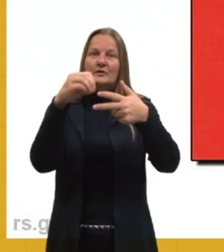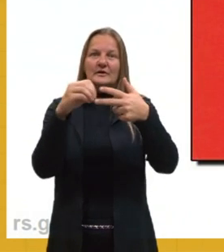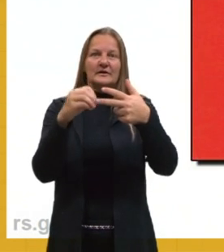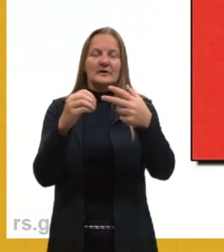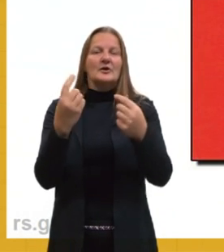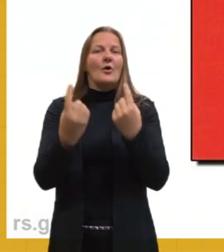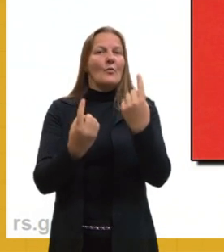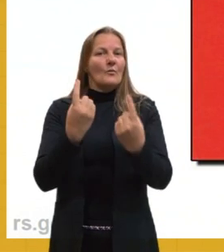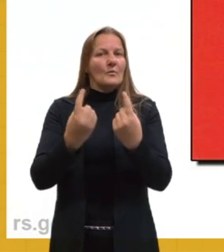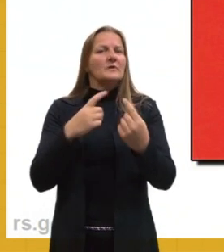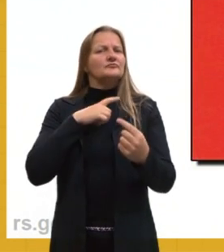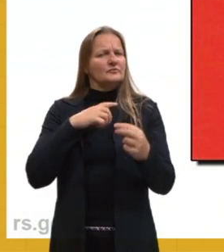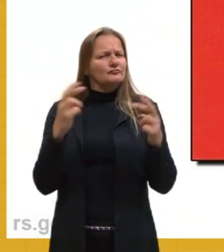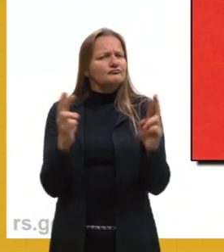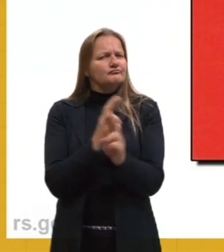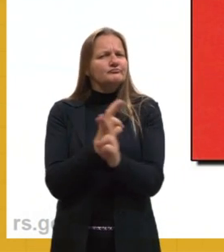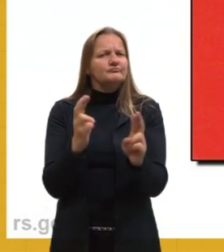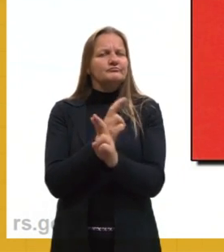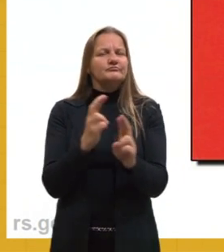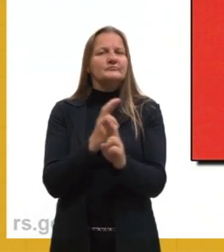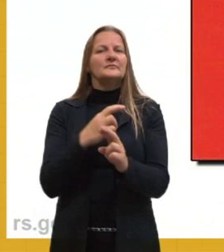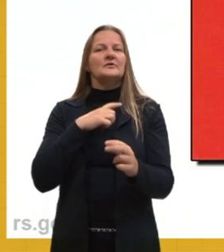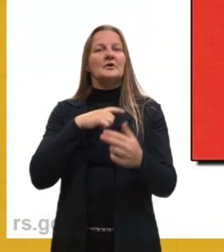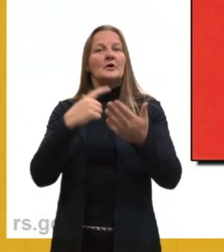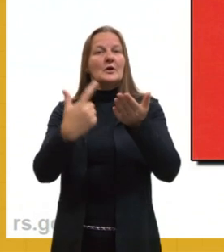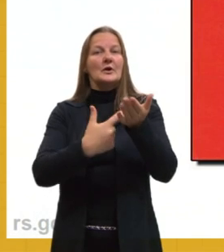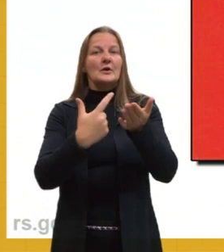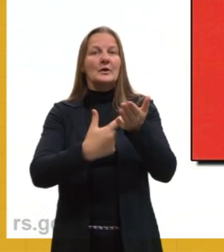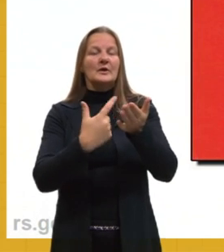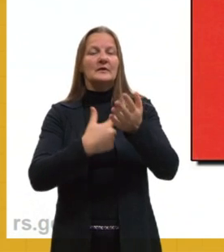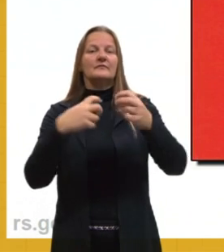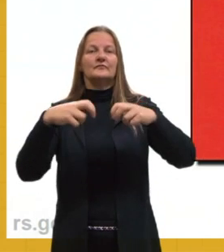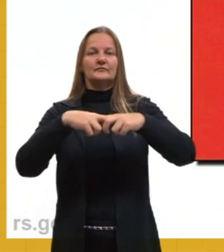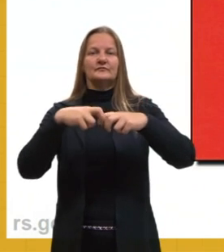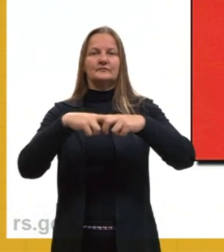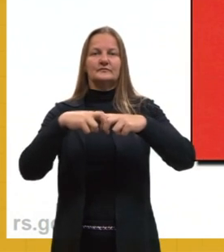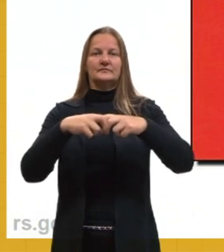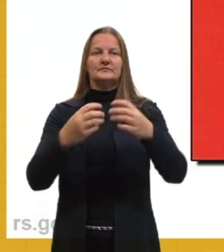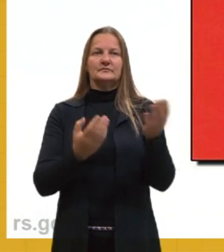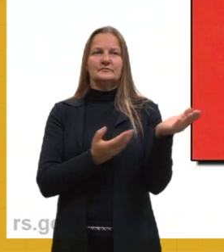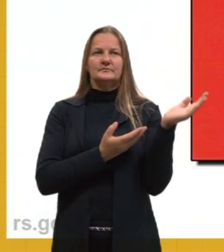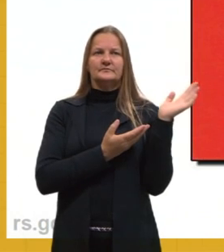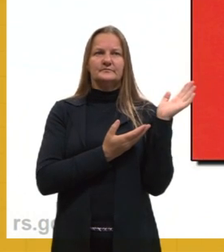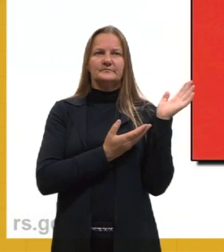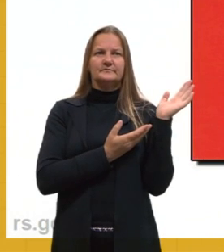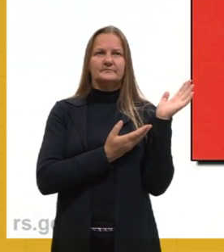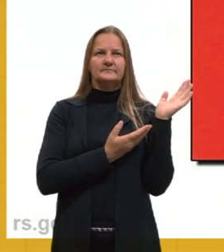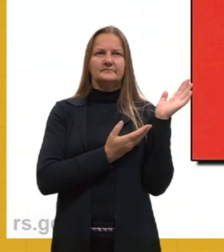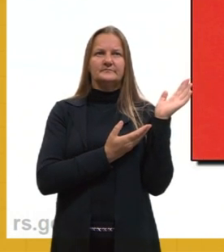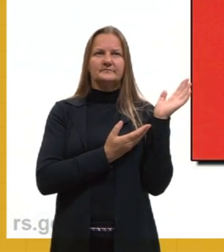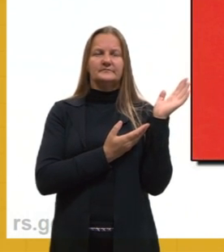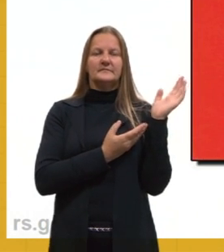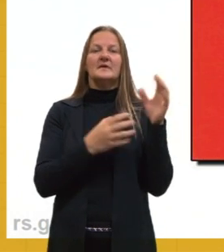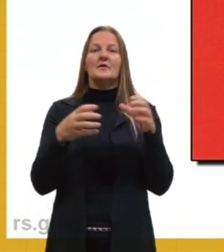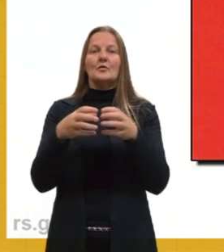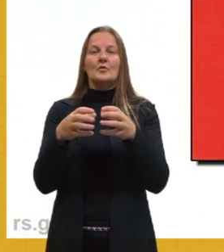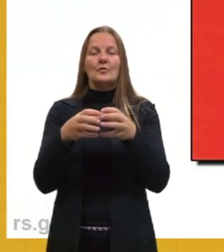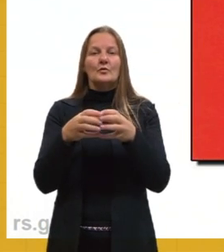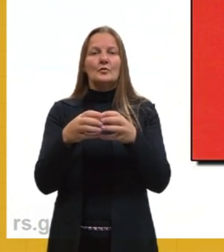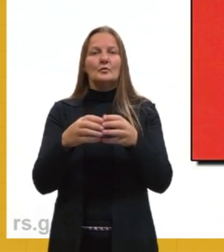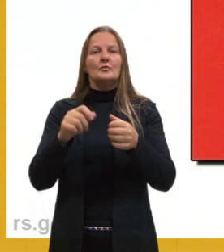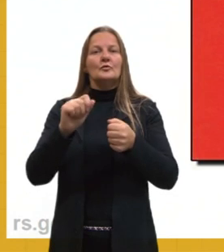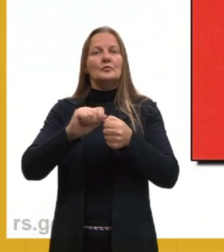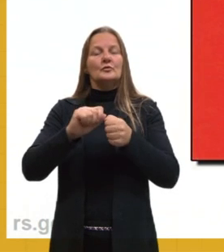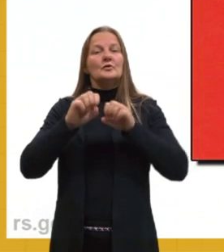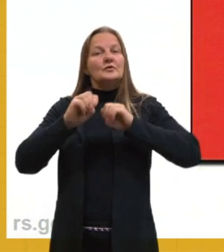questões envolvem esses livros aqui de Física. Ele é então feito pelo Grupo de Relaboração